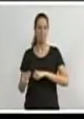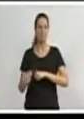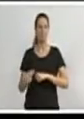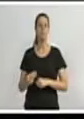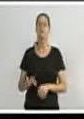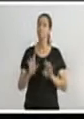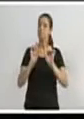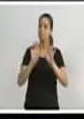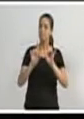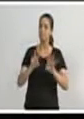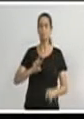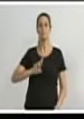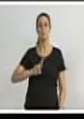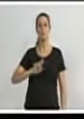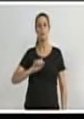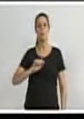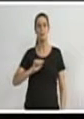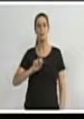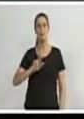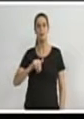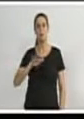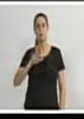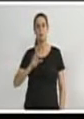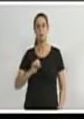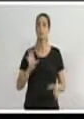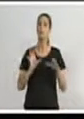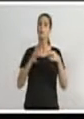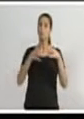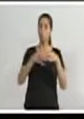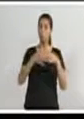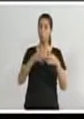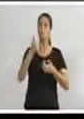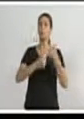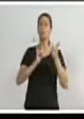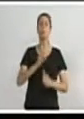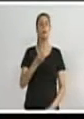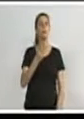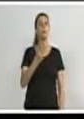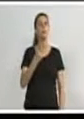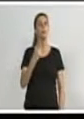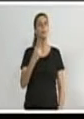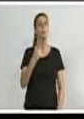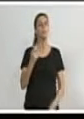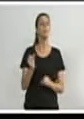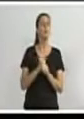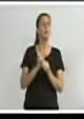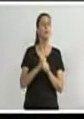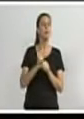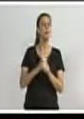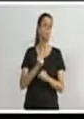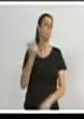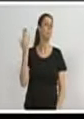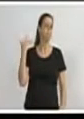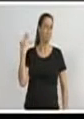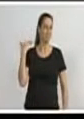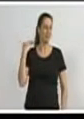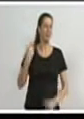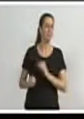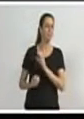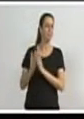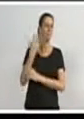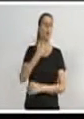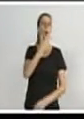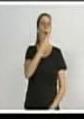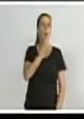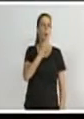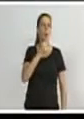o Sr. Raulino, uma equipe com 32 anos. 32 anos atrás, Sr. Raulino